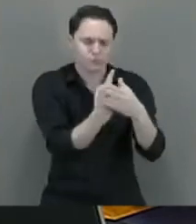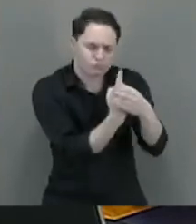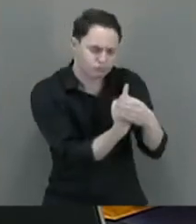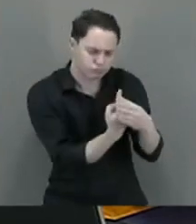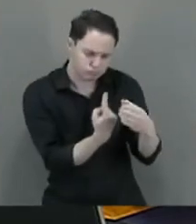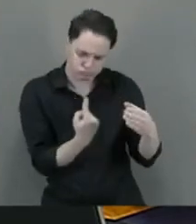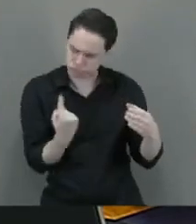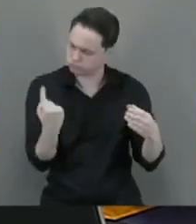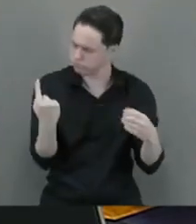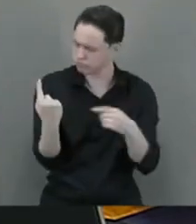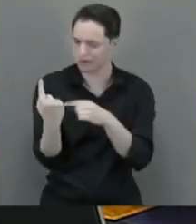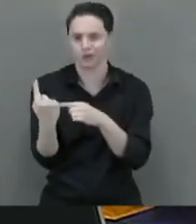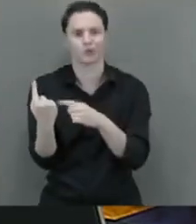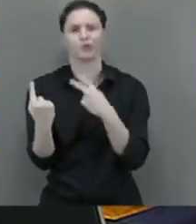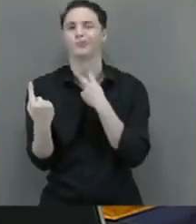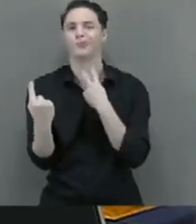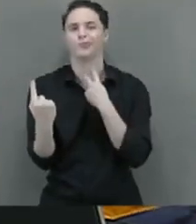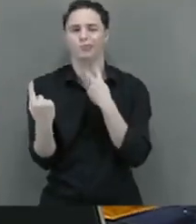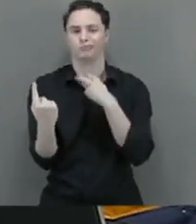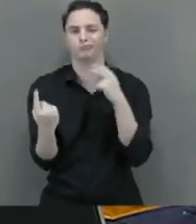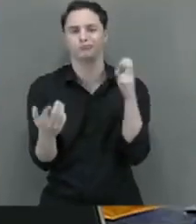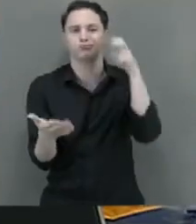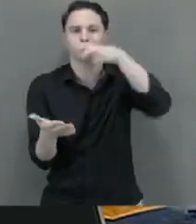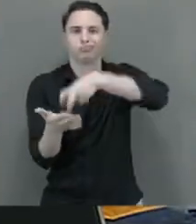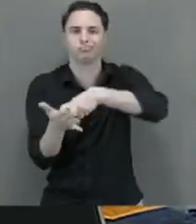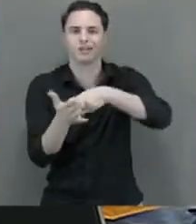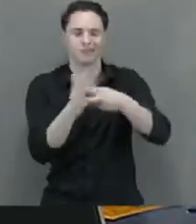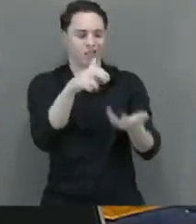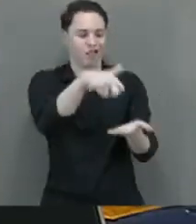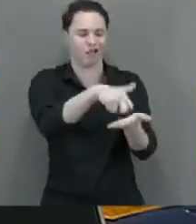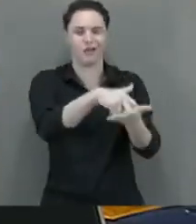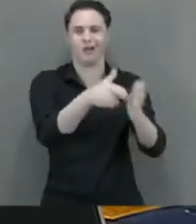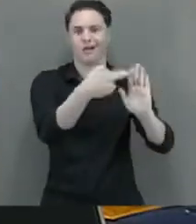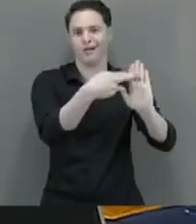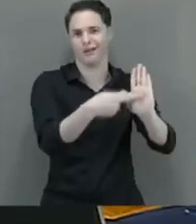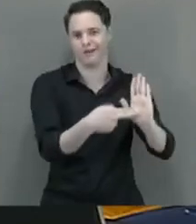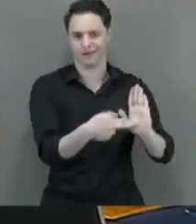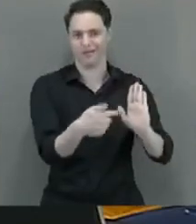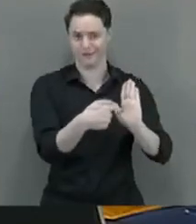não pode ultrapassar a pena imposta na sentença condenatória.